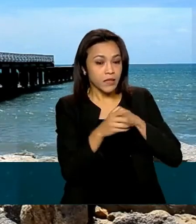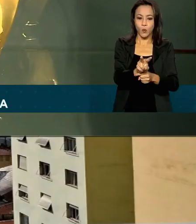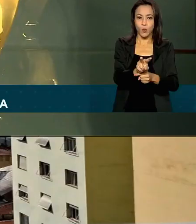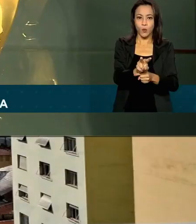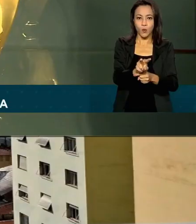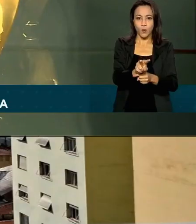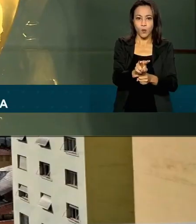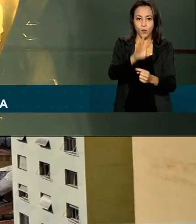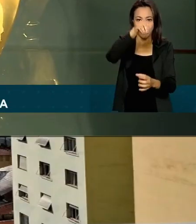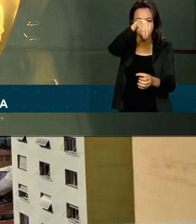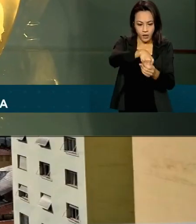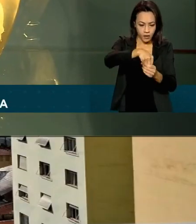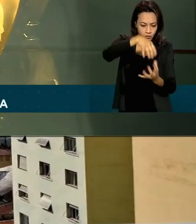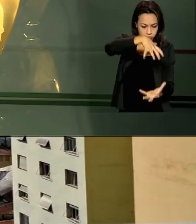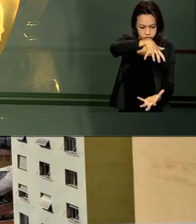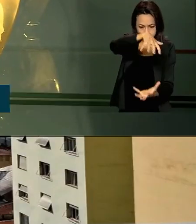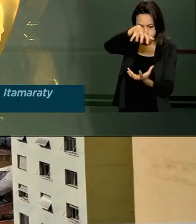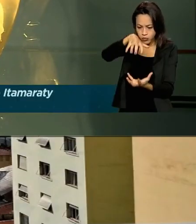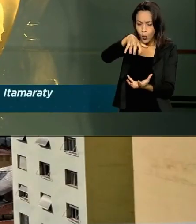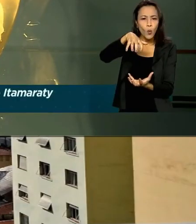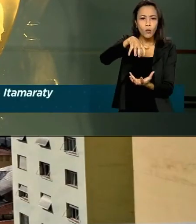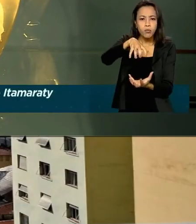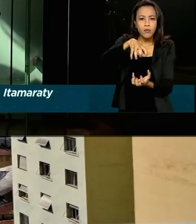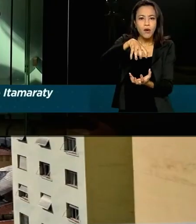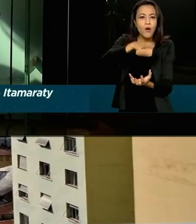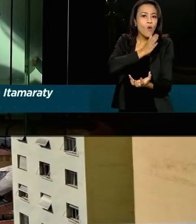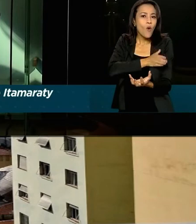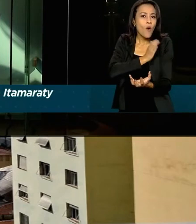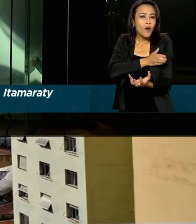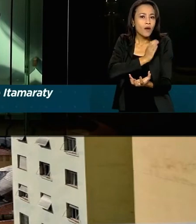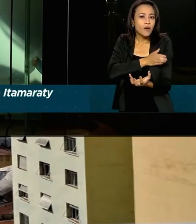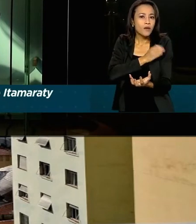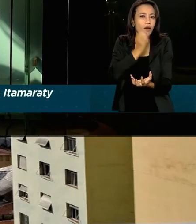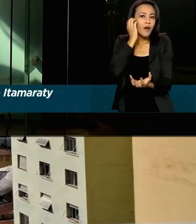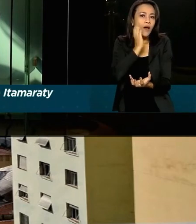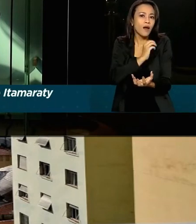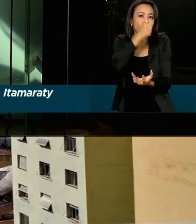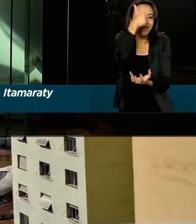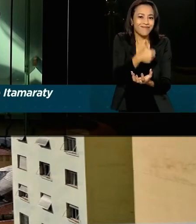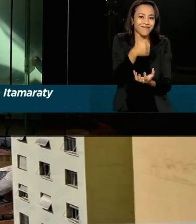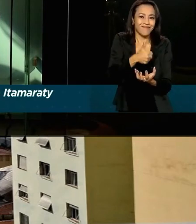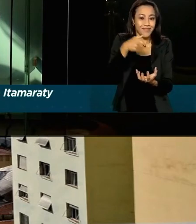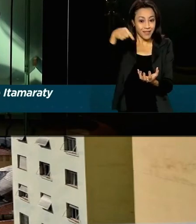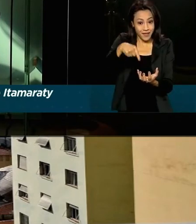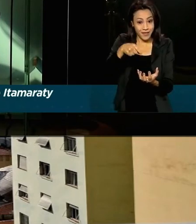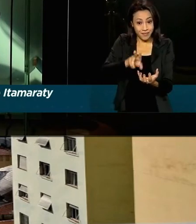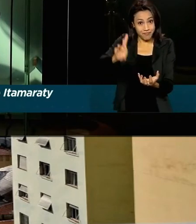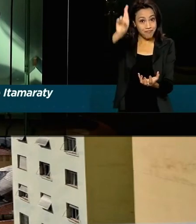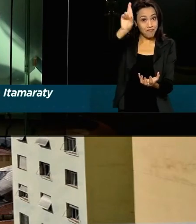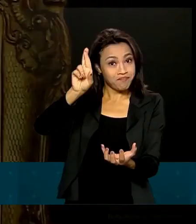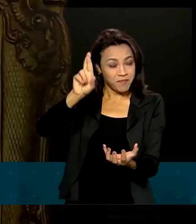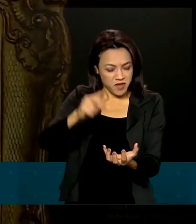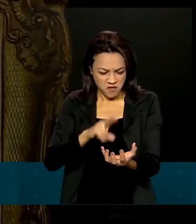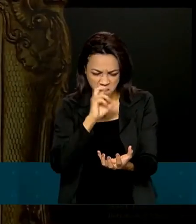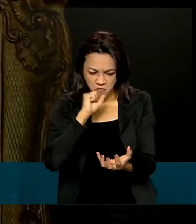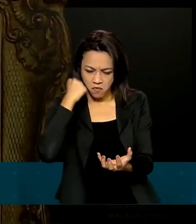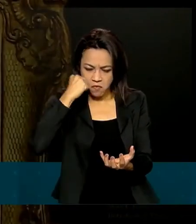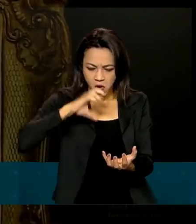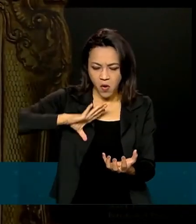E já começou em Brasília o Dia Nacional de Visitação Pública do Coração de Dom Pedro.